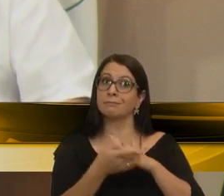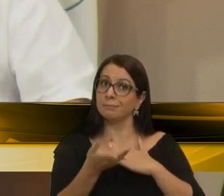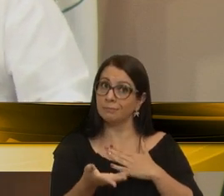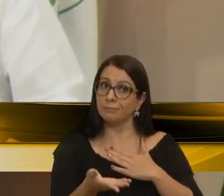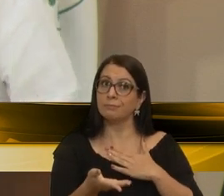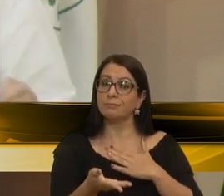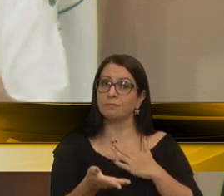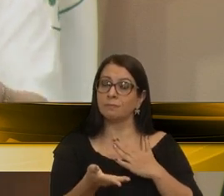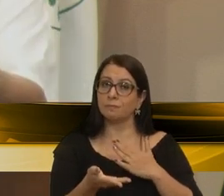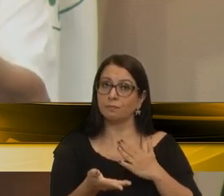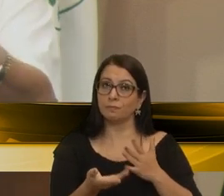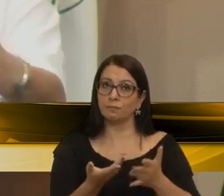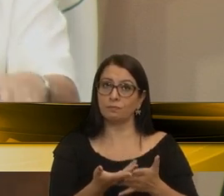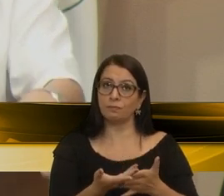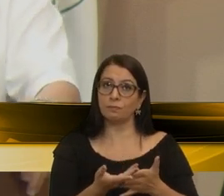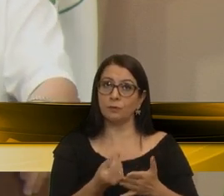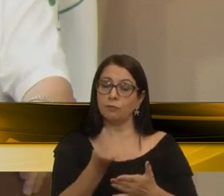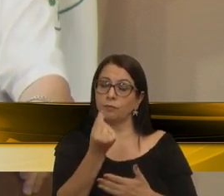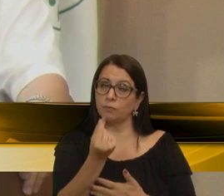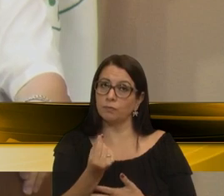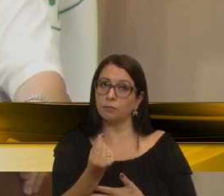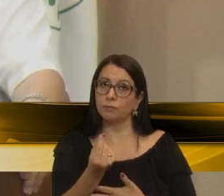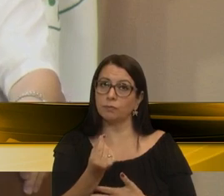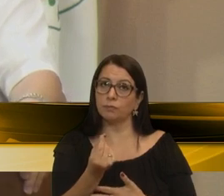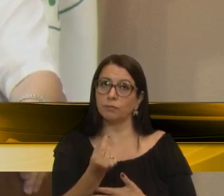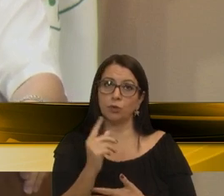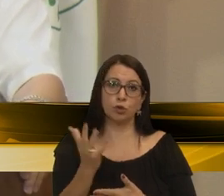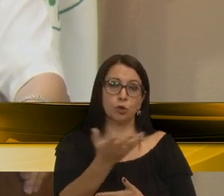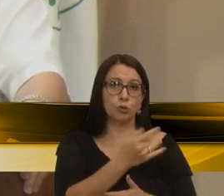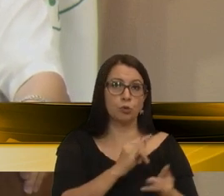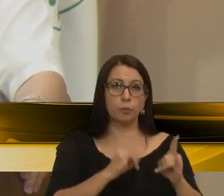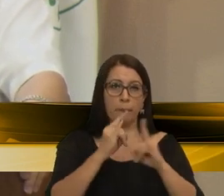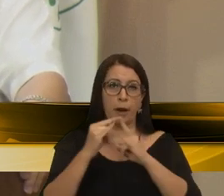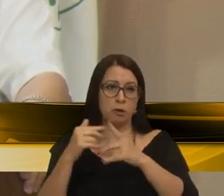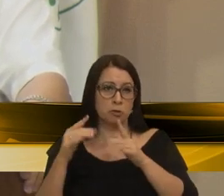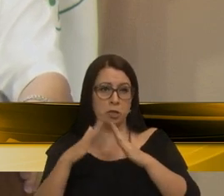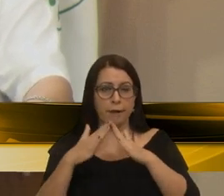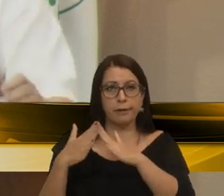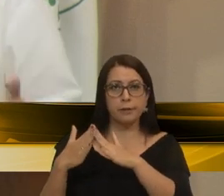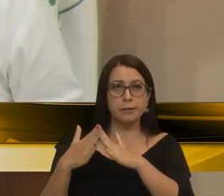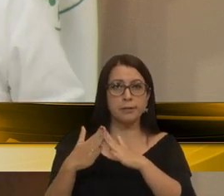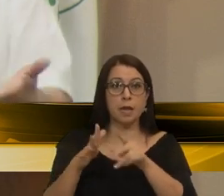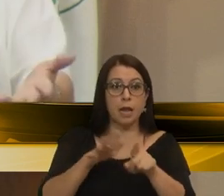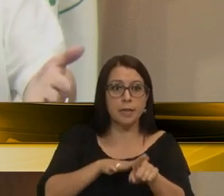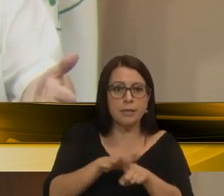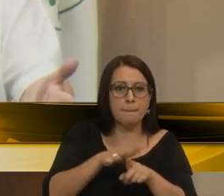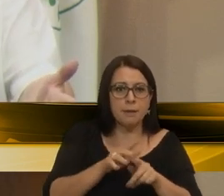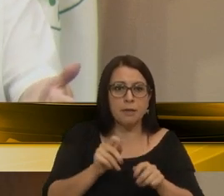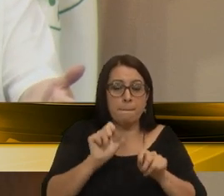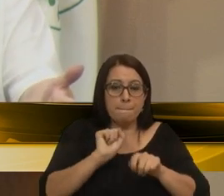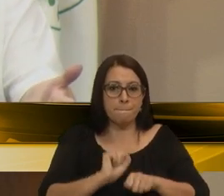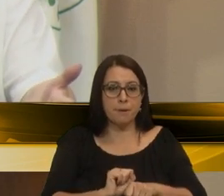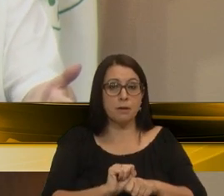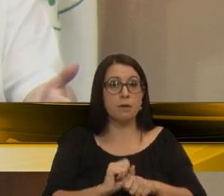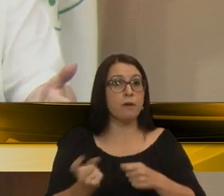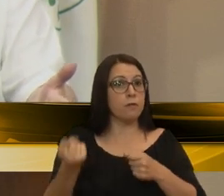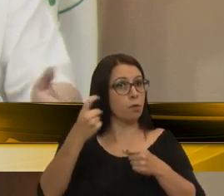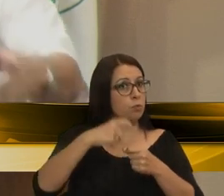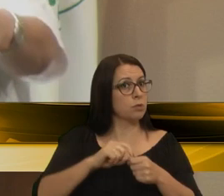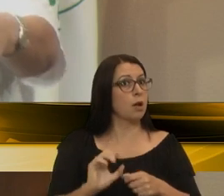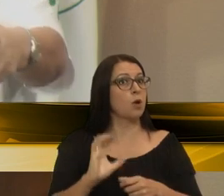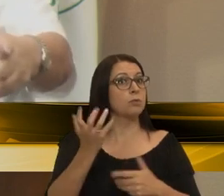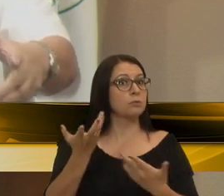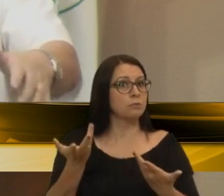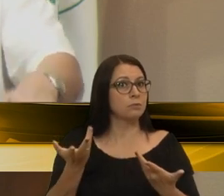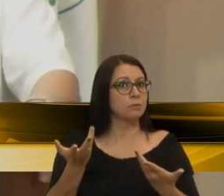vista do valor dos imóveis e essa demanda reprimida vai voltar a acontecer. E